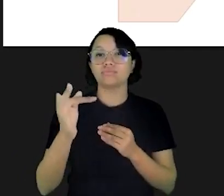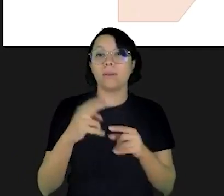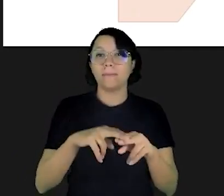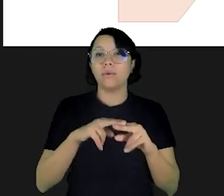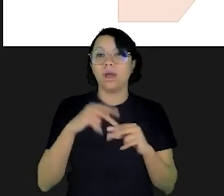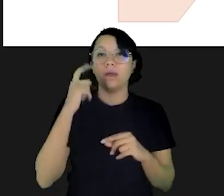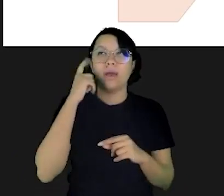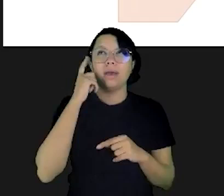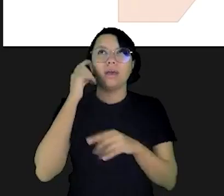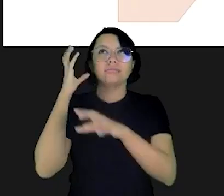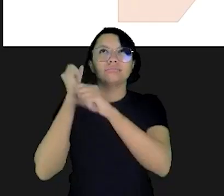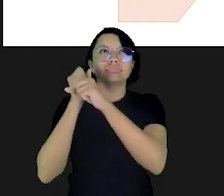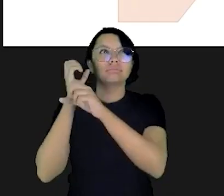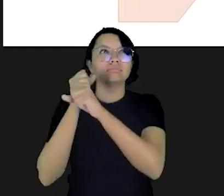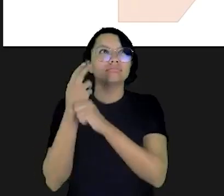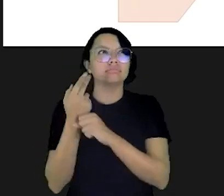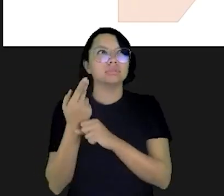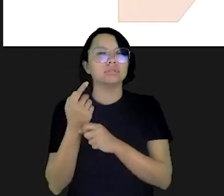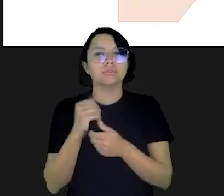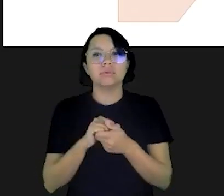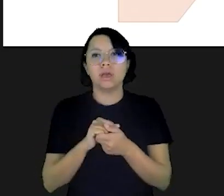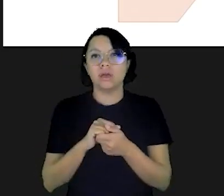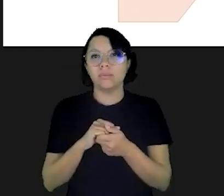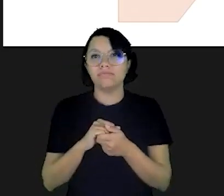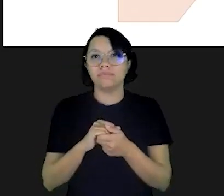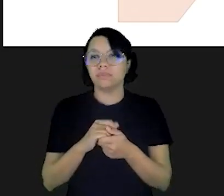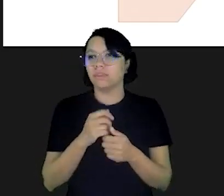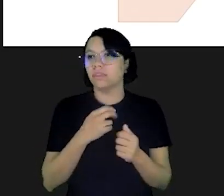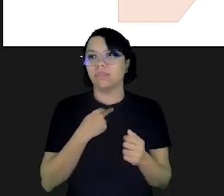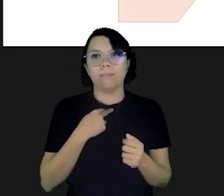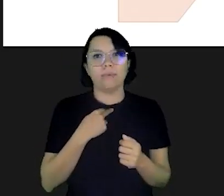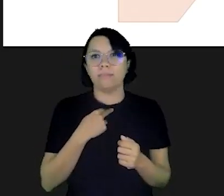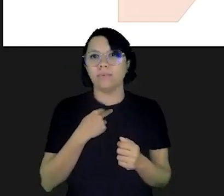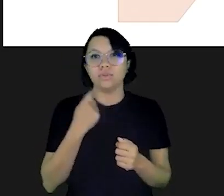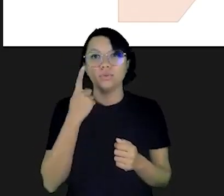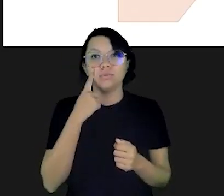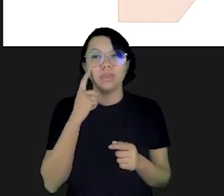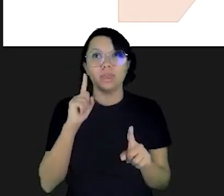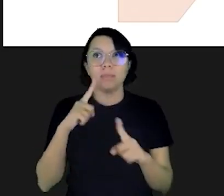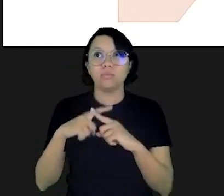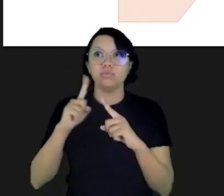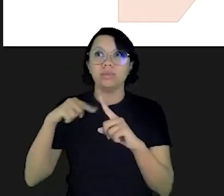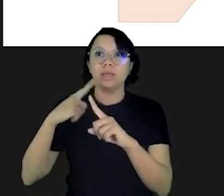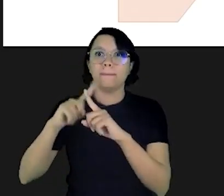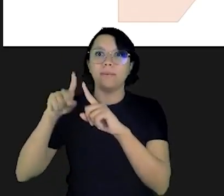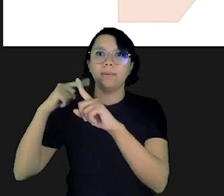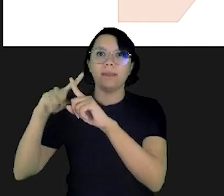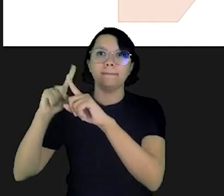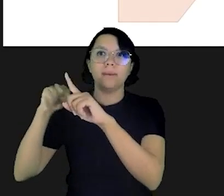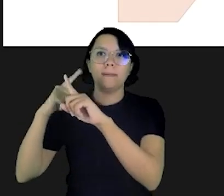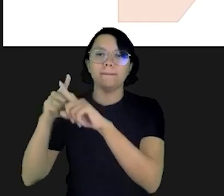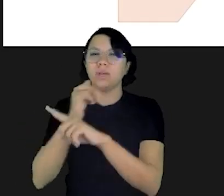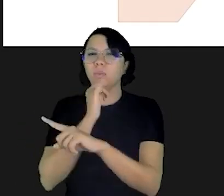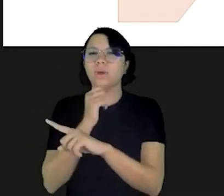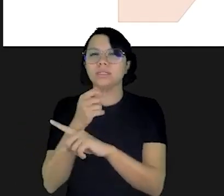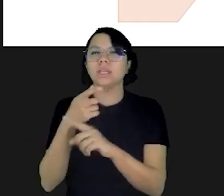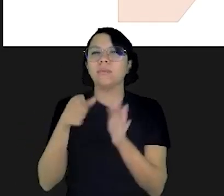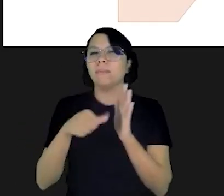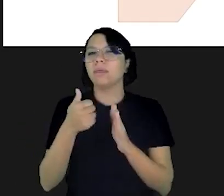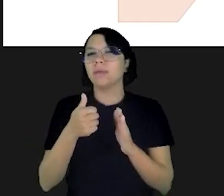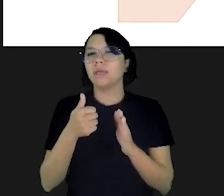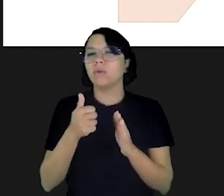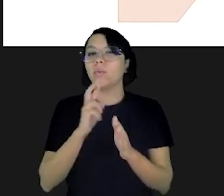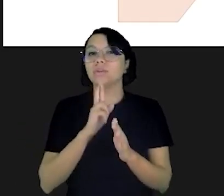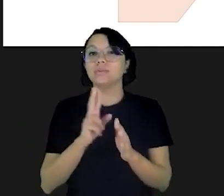a prazo por causa da contabilidade mental aquela mesma contabilidade mental que não nos permitiu ver que aquela multiplicação